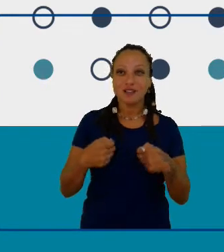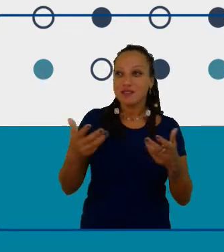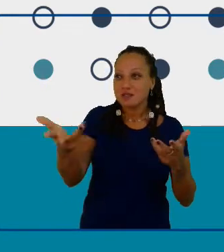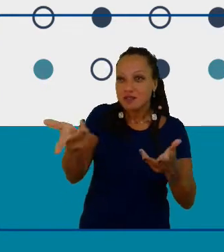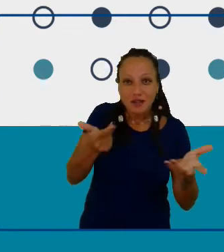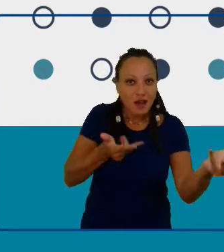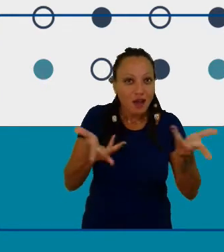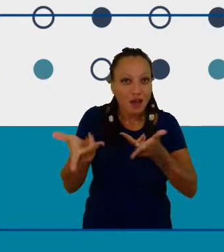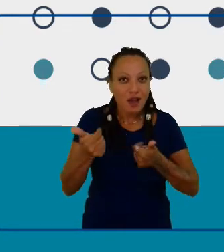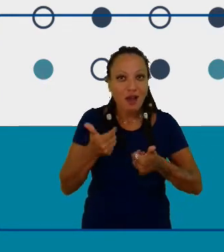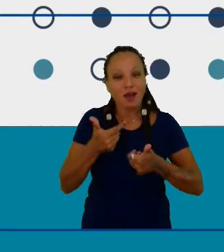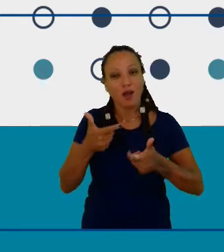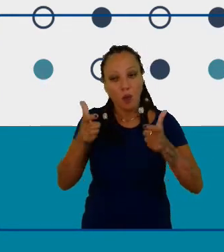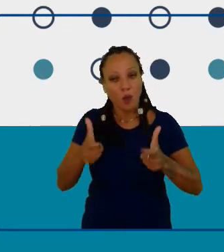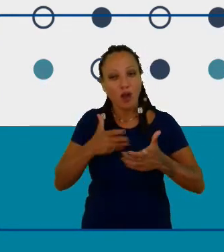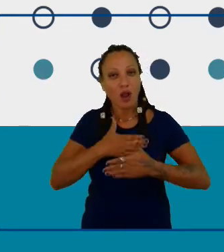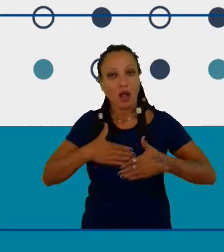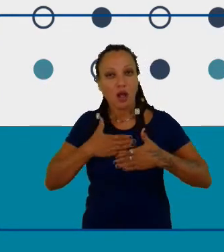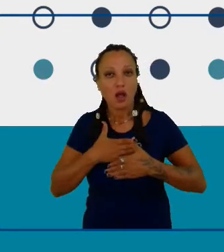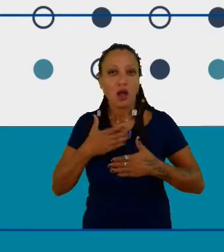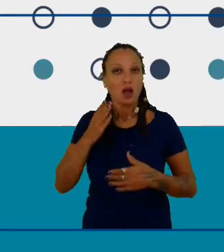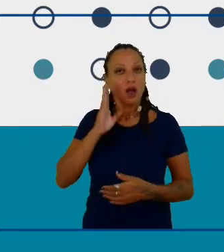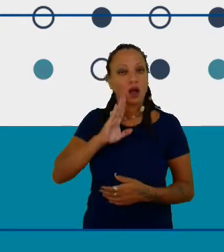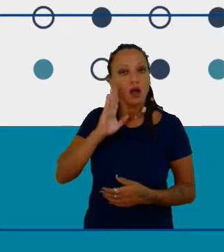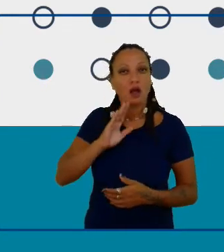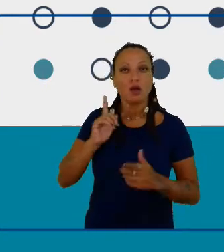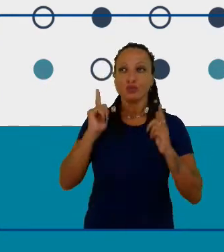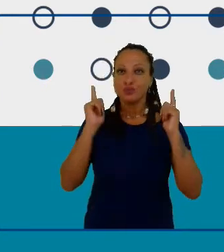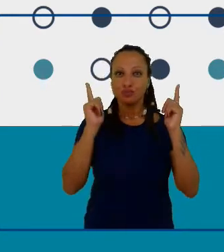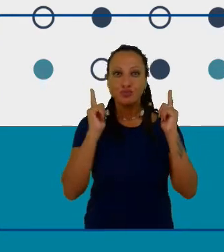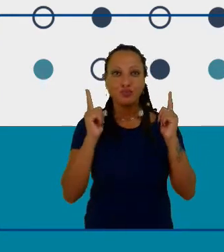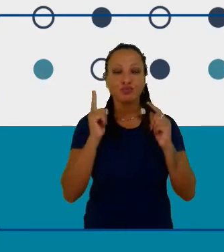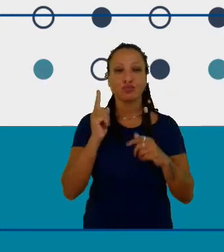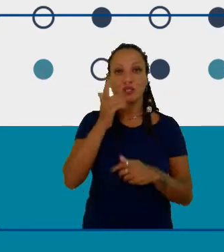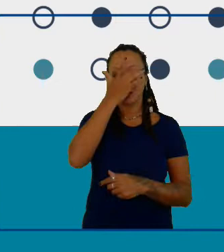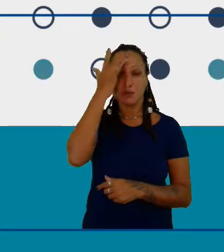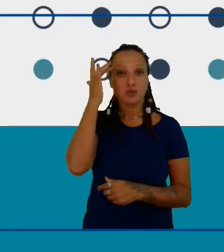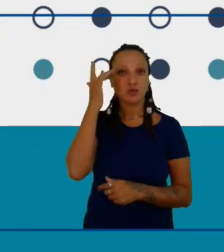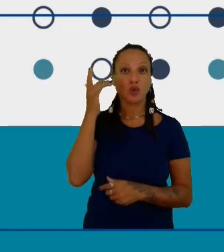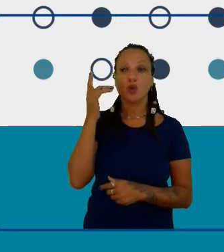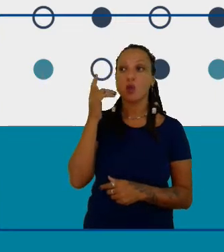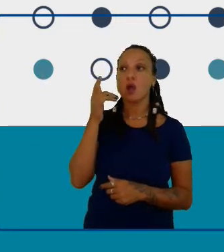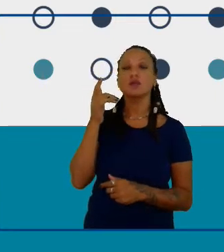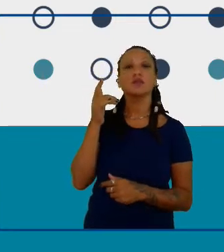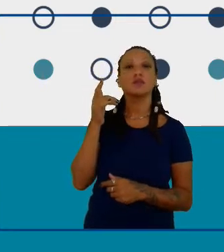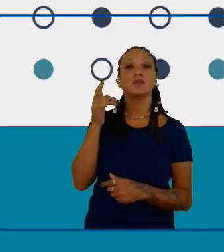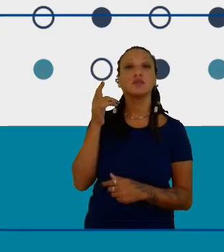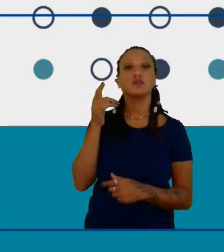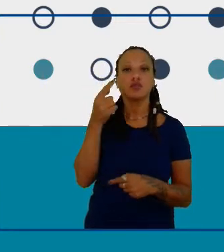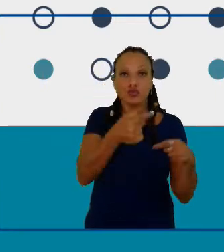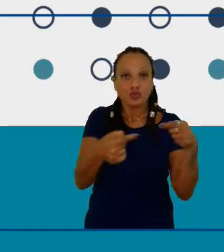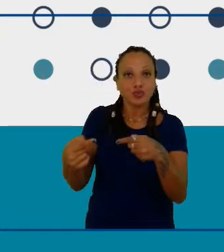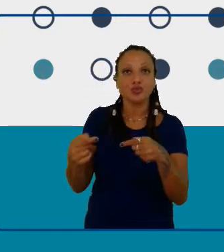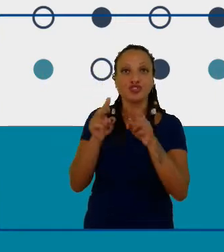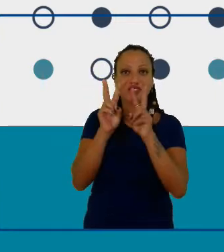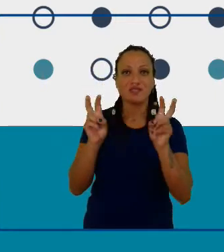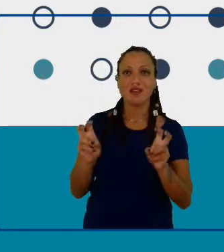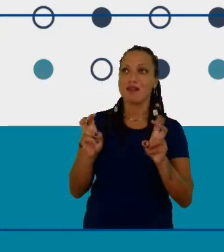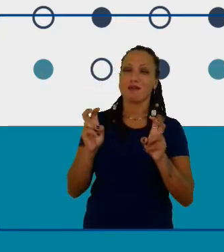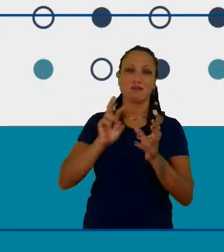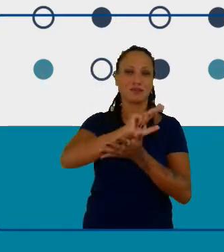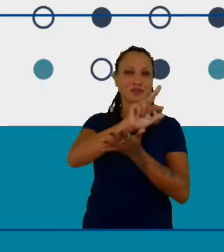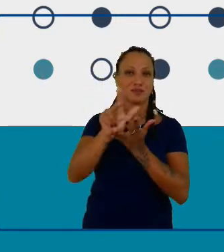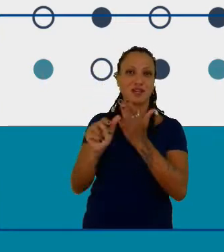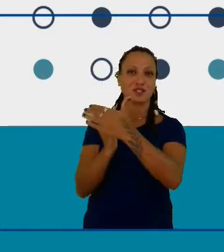devem aumentar o interesse e entusiasmo pelos assuntos STEM devem incentivar e apoiar o